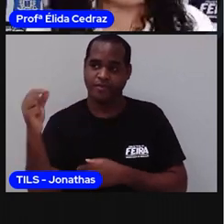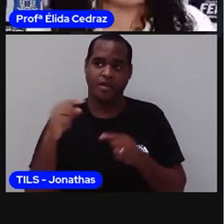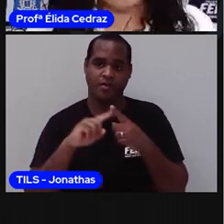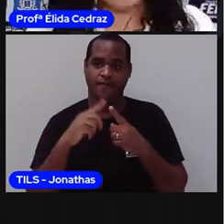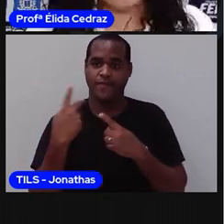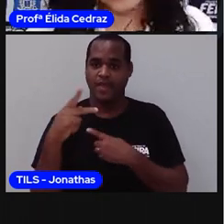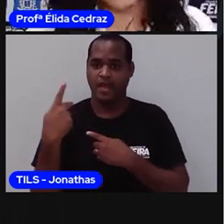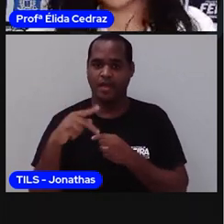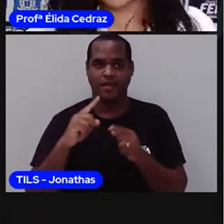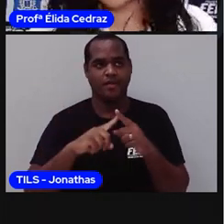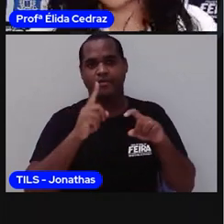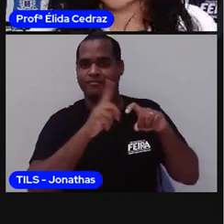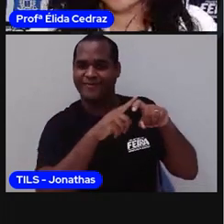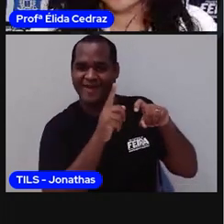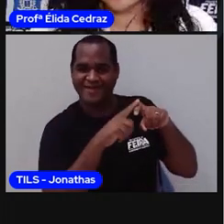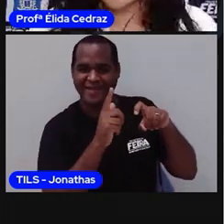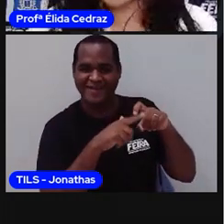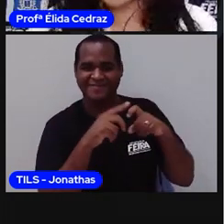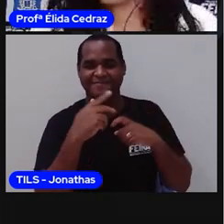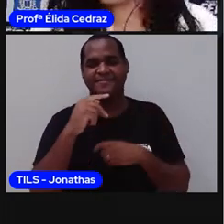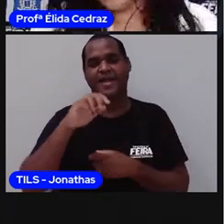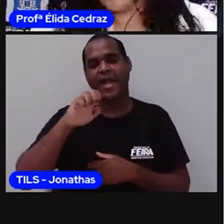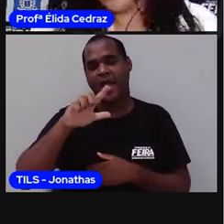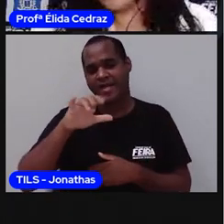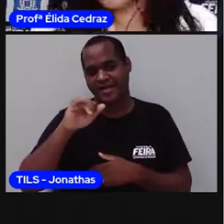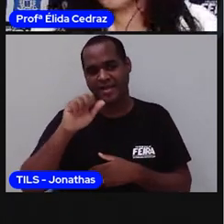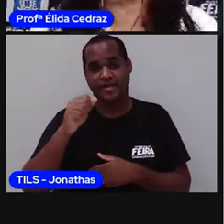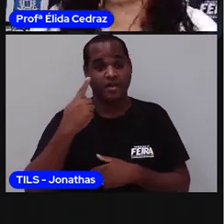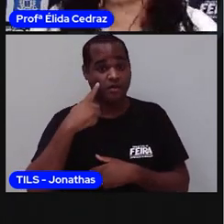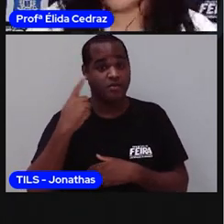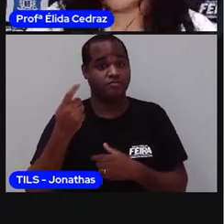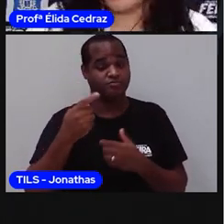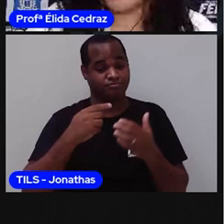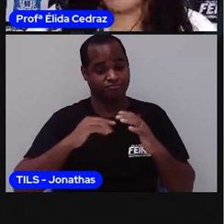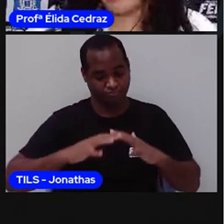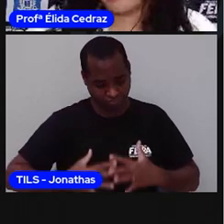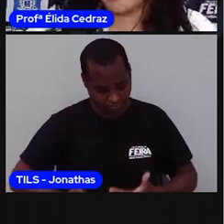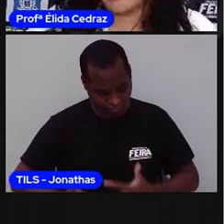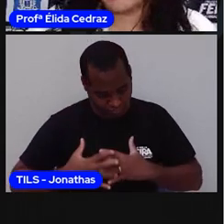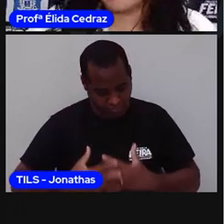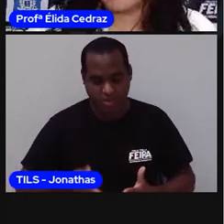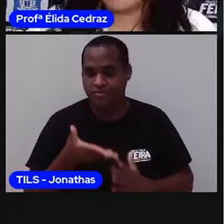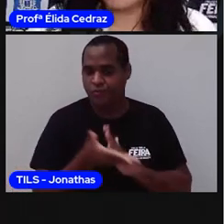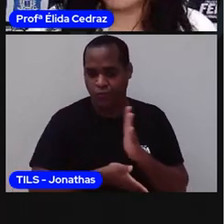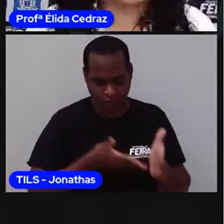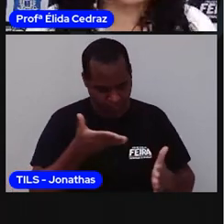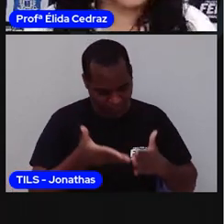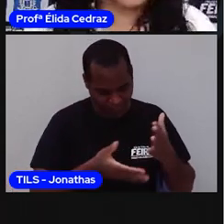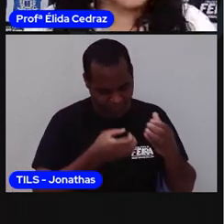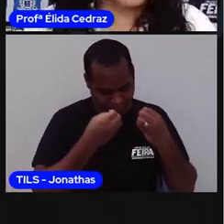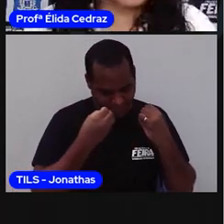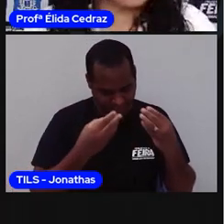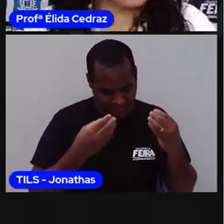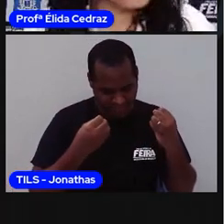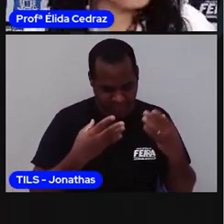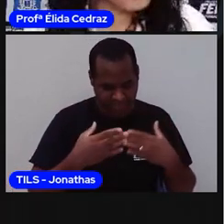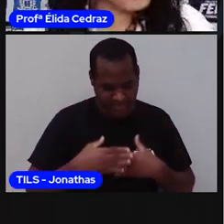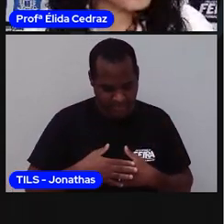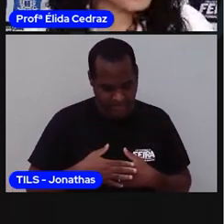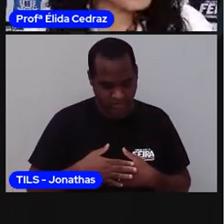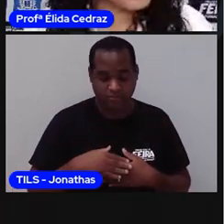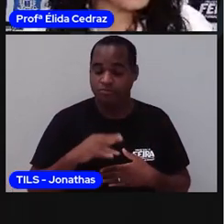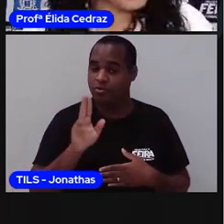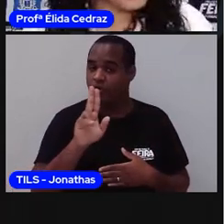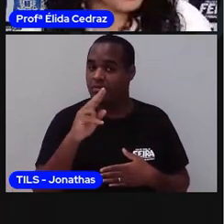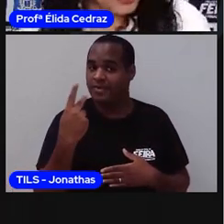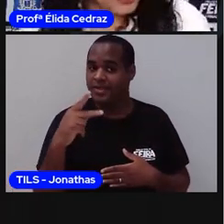a uma médica que cuidou dela quando eu ainda estava na barriga da minha mãe. Então, o nome que